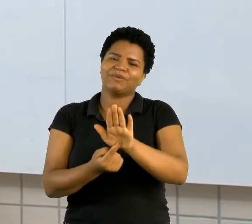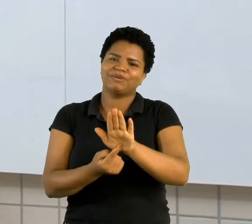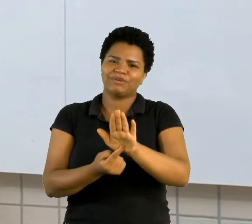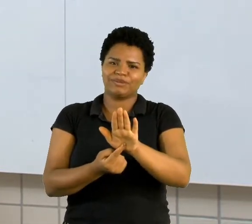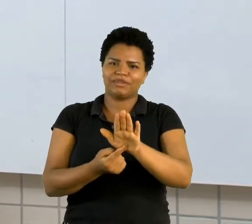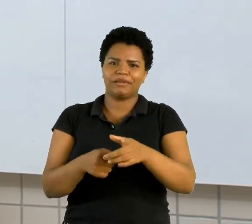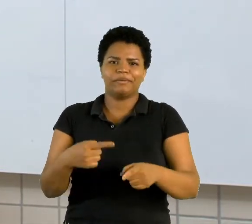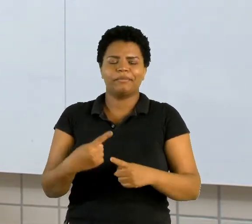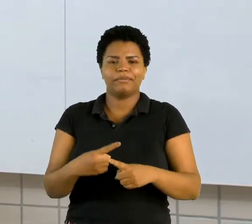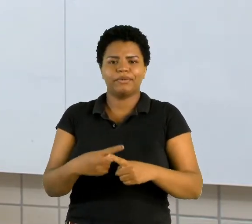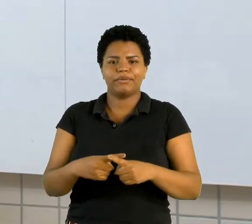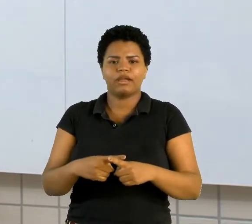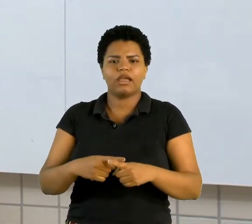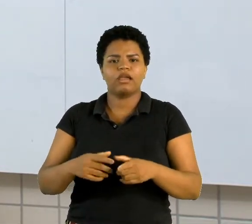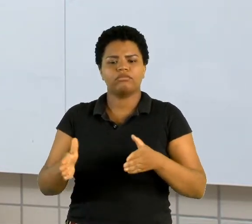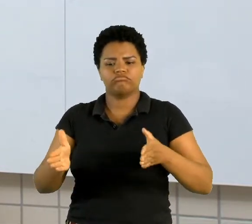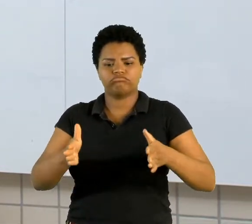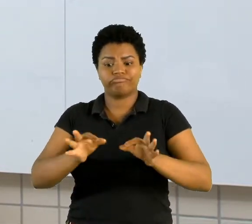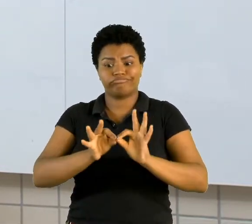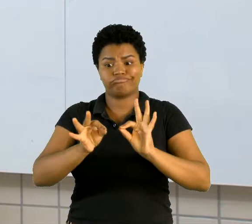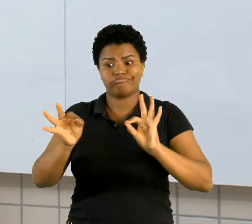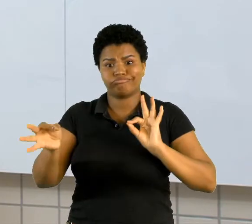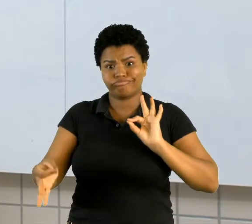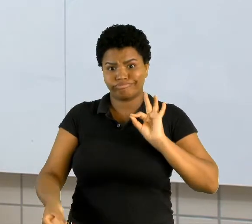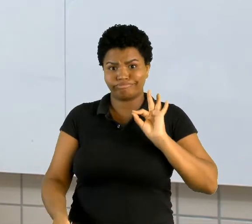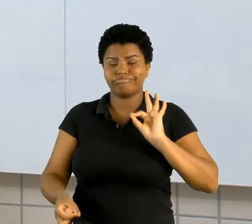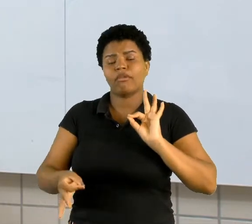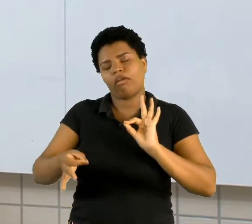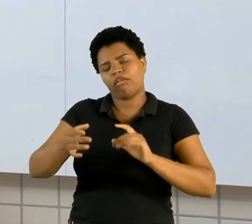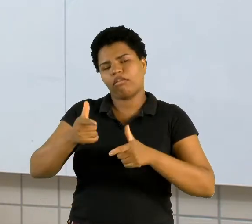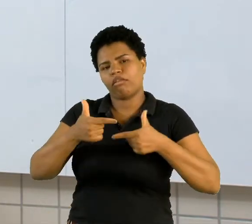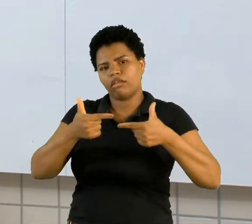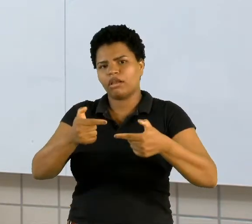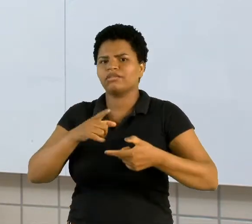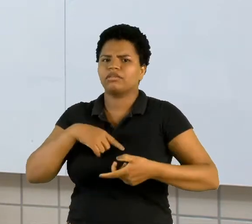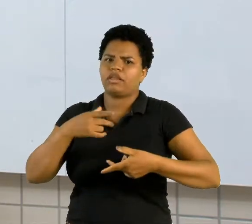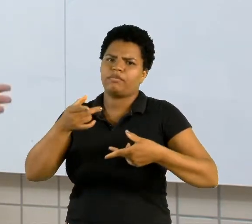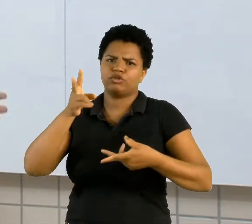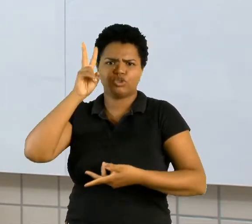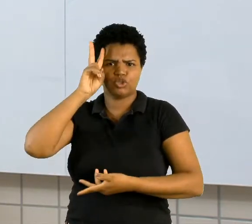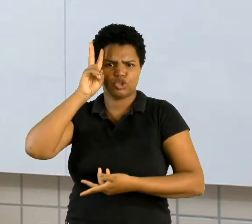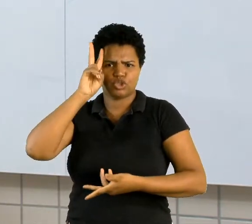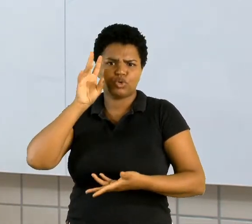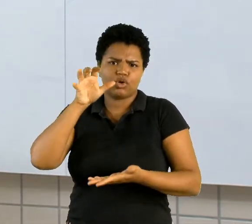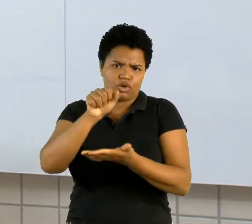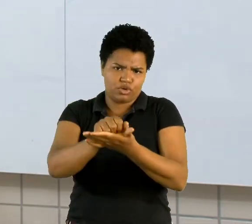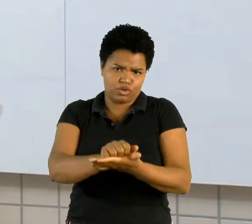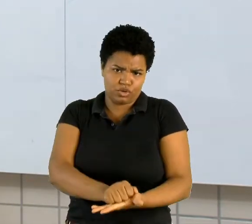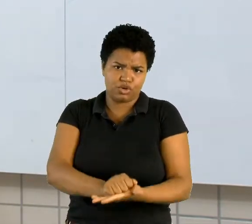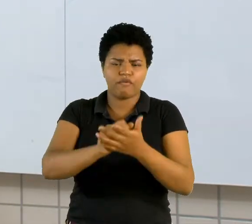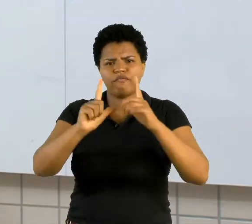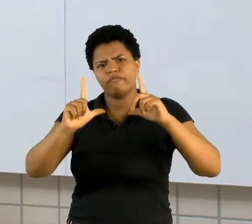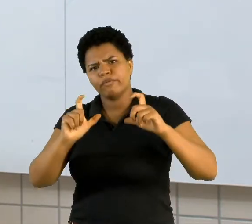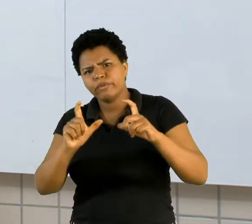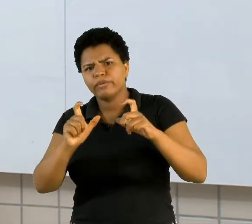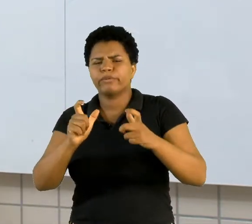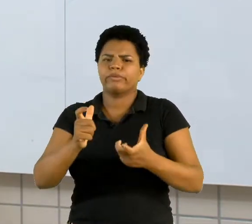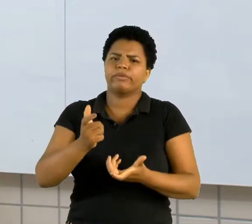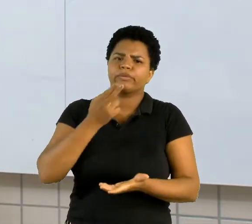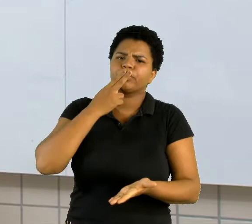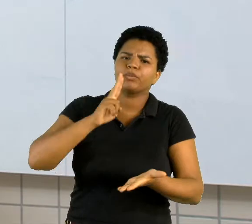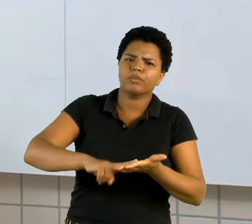foi o período mais longo da guerra, ok? E existem muitos relatos e muitos registros fotográficos, muitas